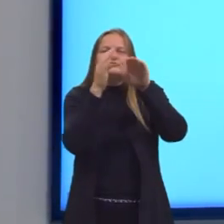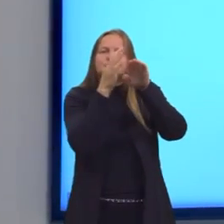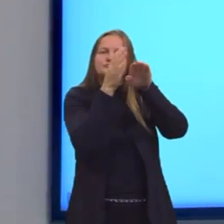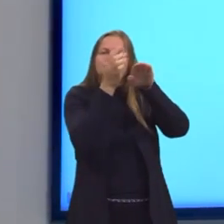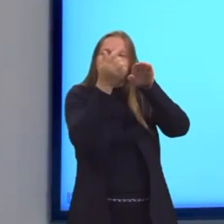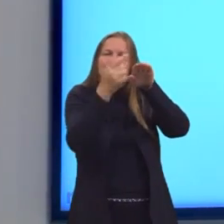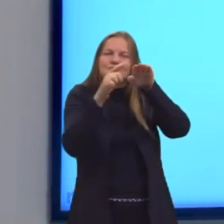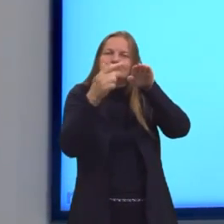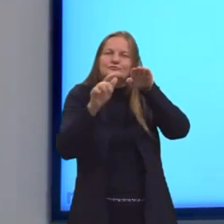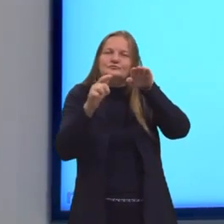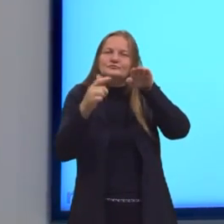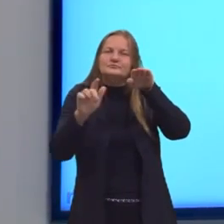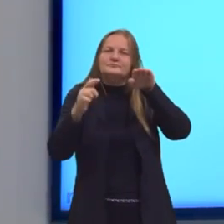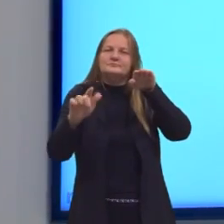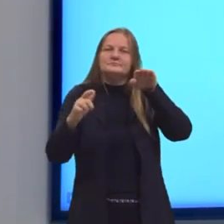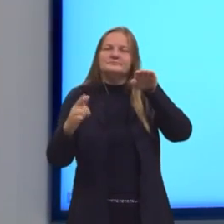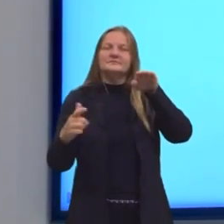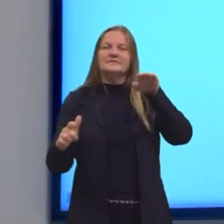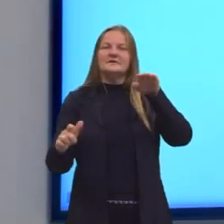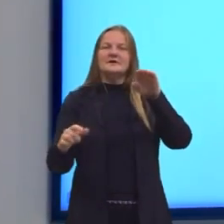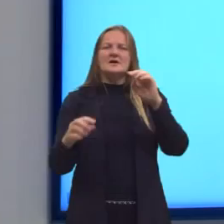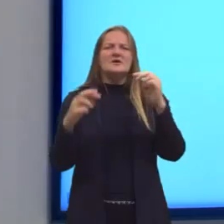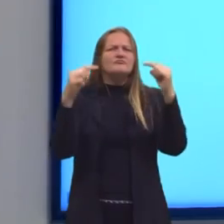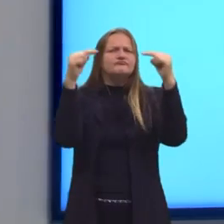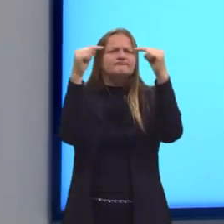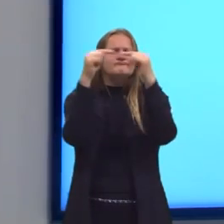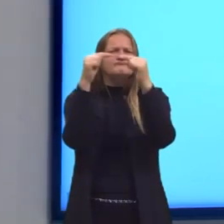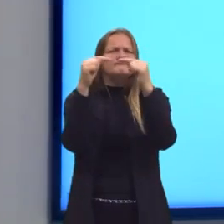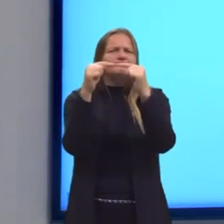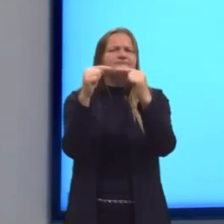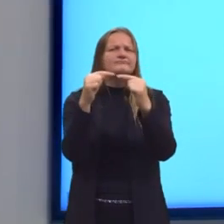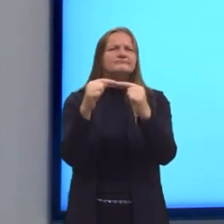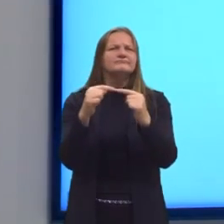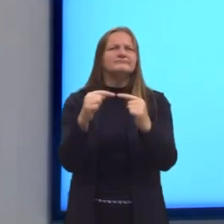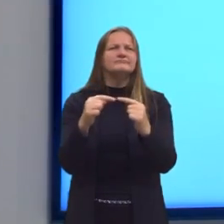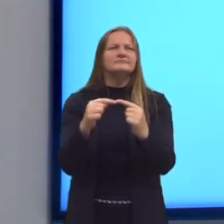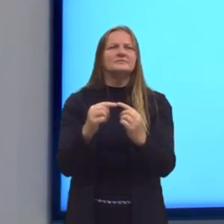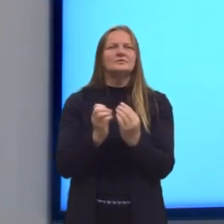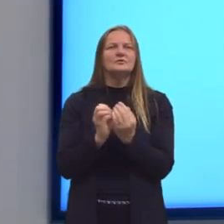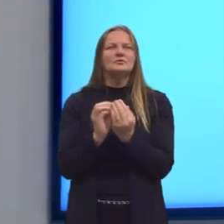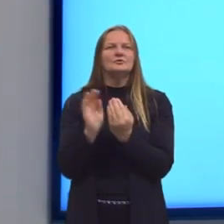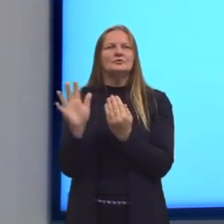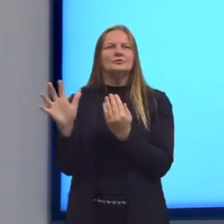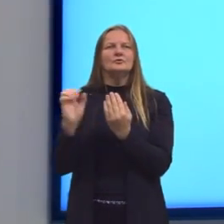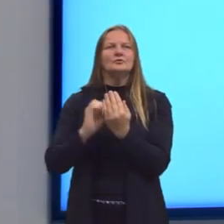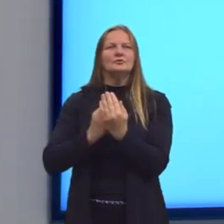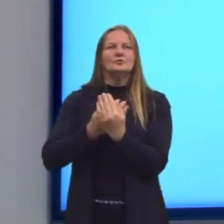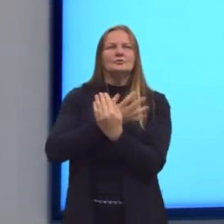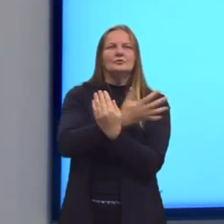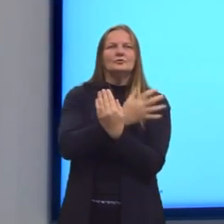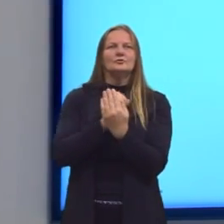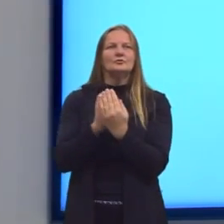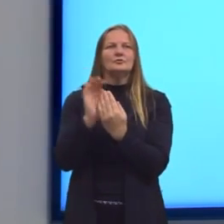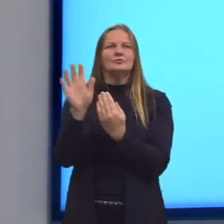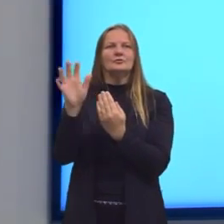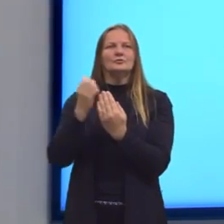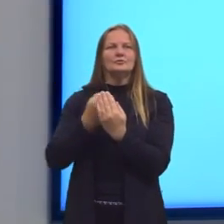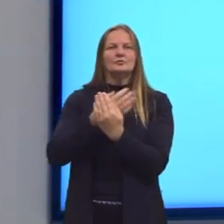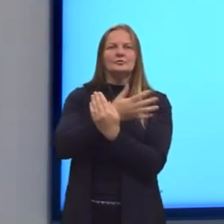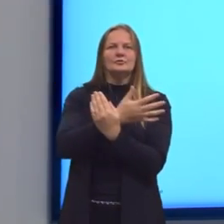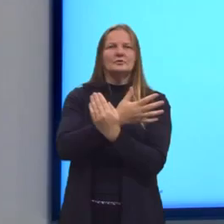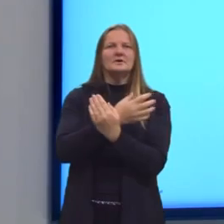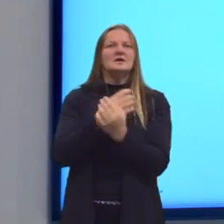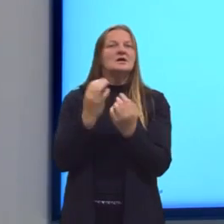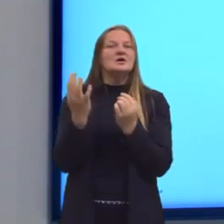formação deles, que é bem regular. Conforme nós ampliarmos a imagem, nós observamos que todos